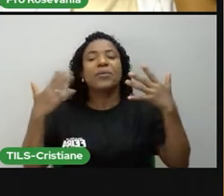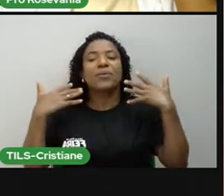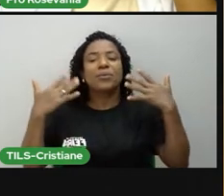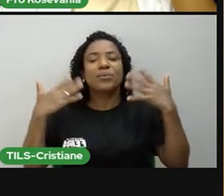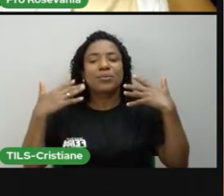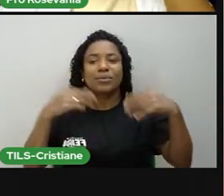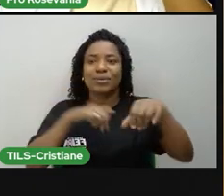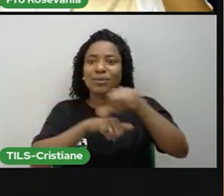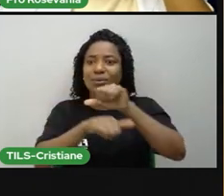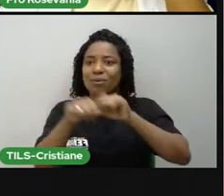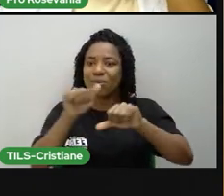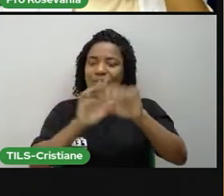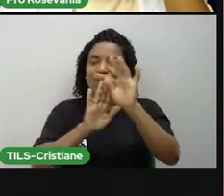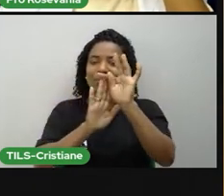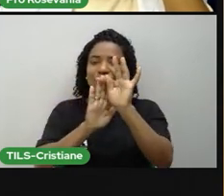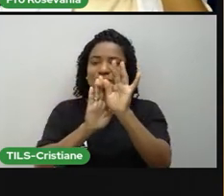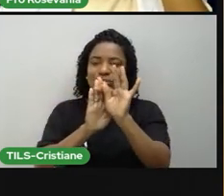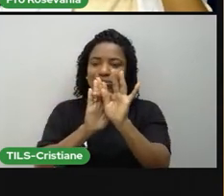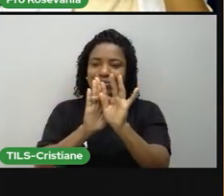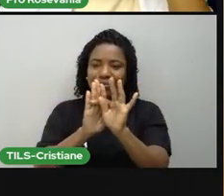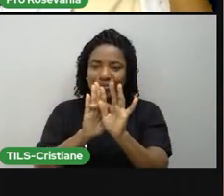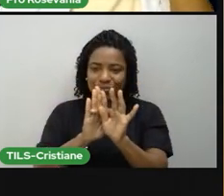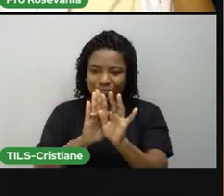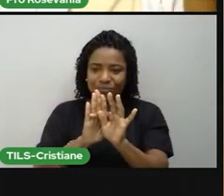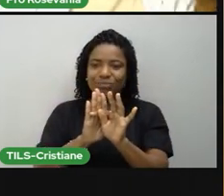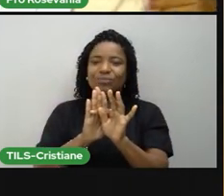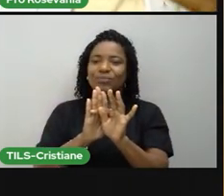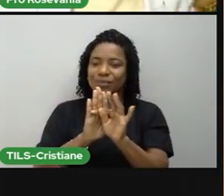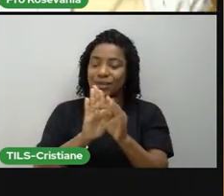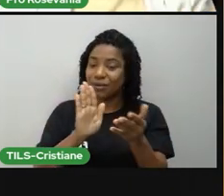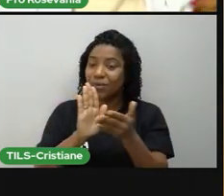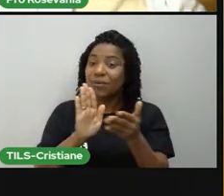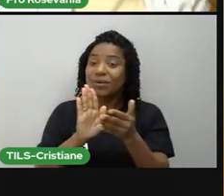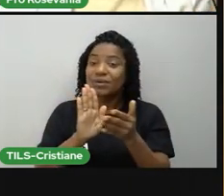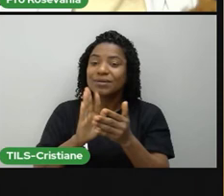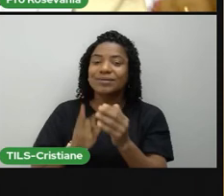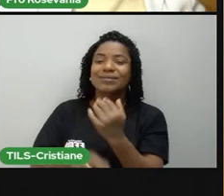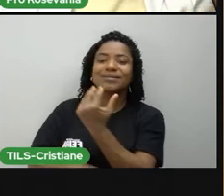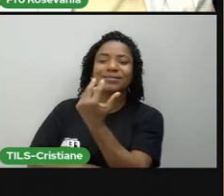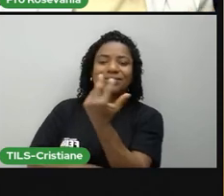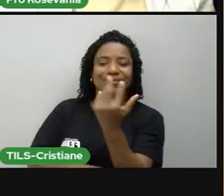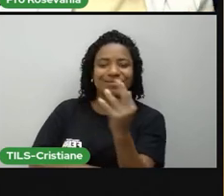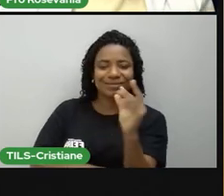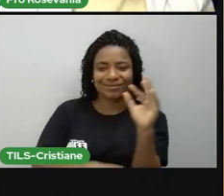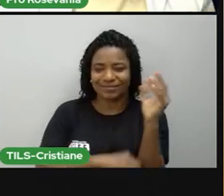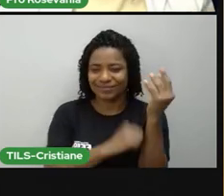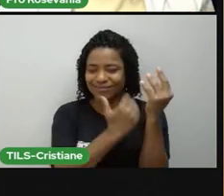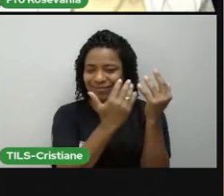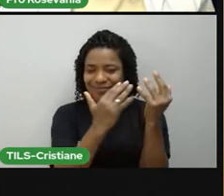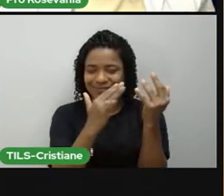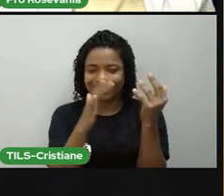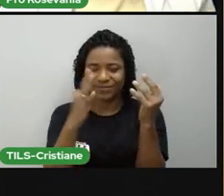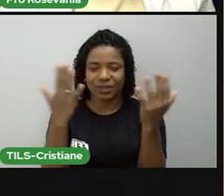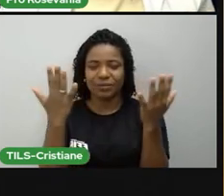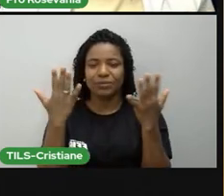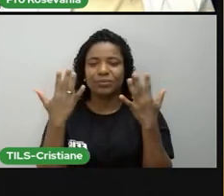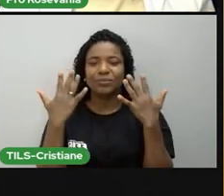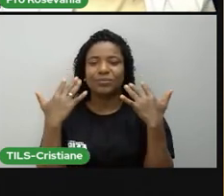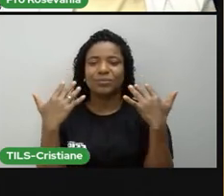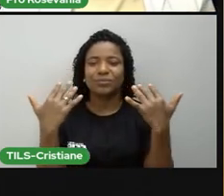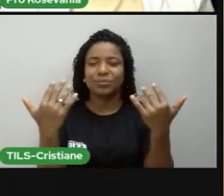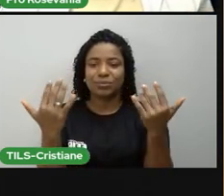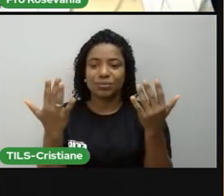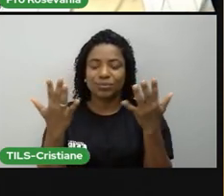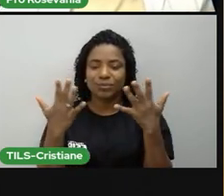saiu desse momento do verão e está tendo agora, a temperatura está esfriando um